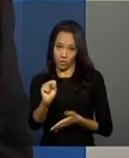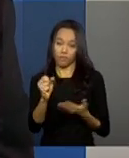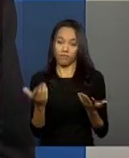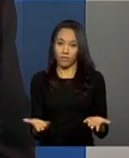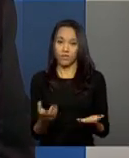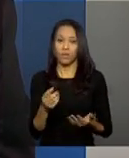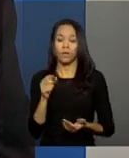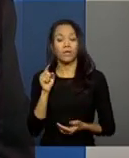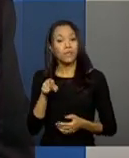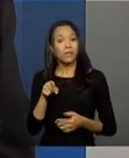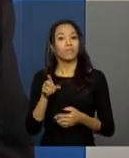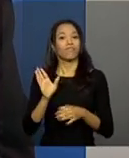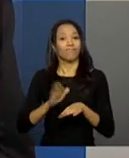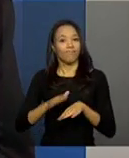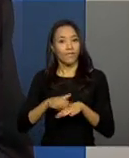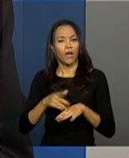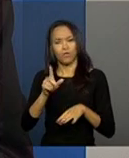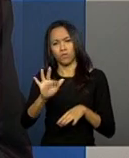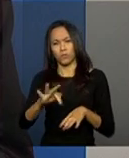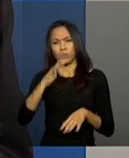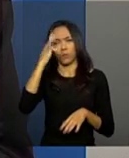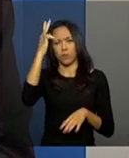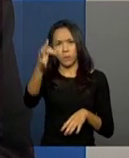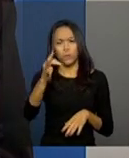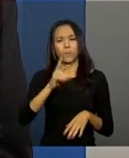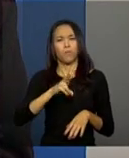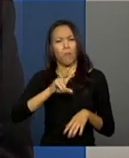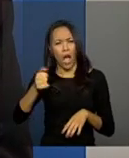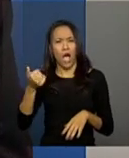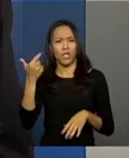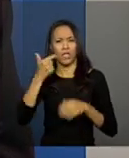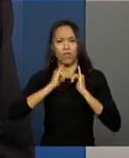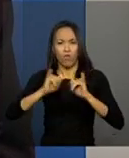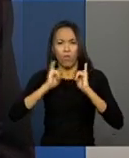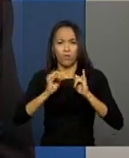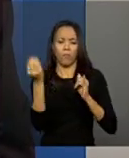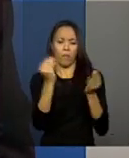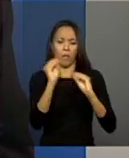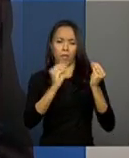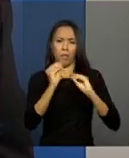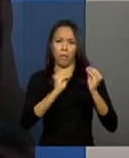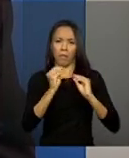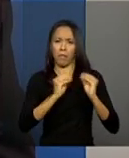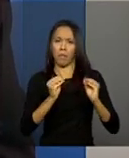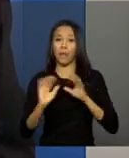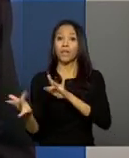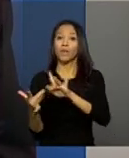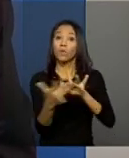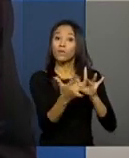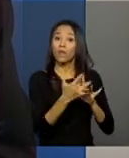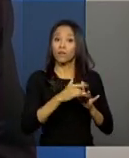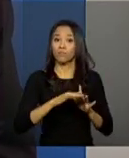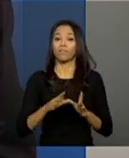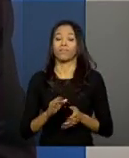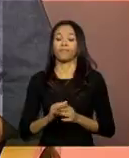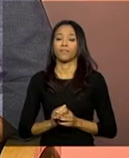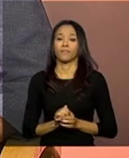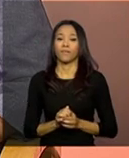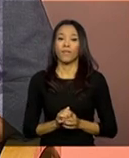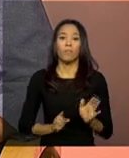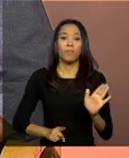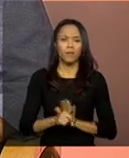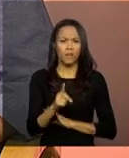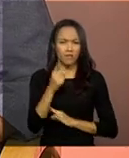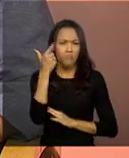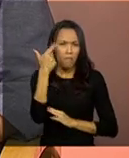Isso por enquanto. No futuro, pode ser, a gente vai incluir mais e mais integrações, na medida que vai evoluindo o sistema. E você poderia explicar de